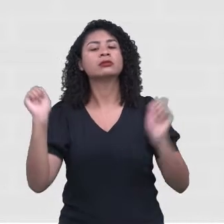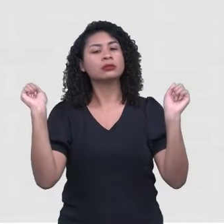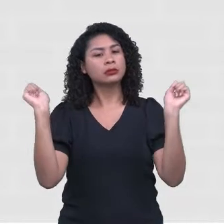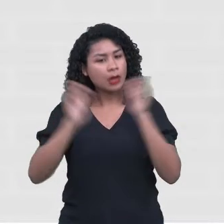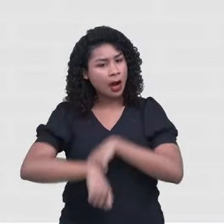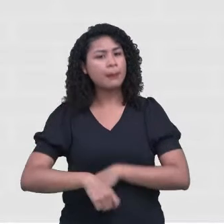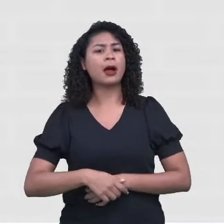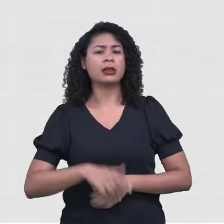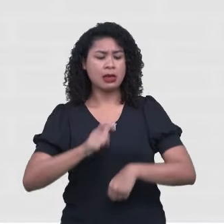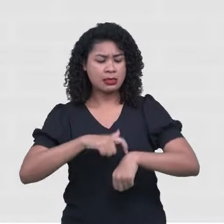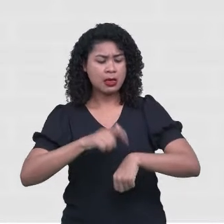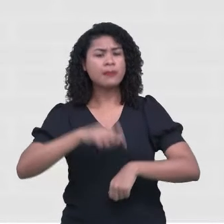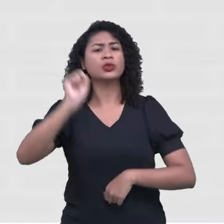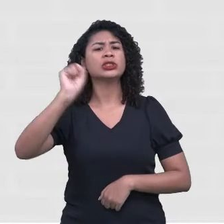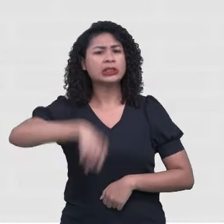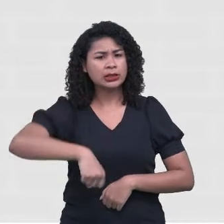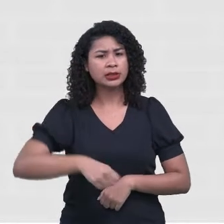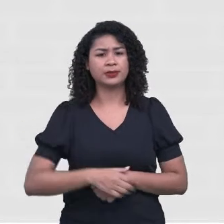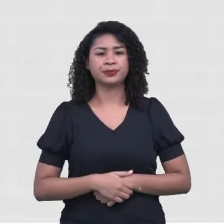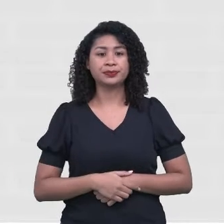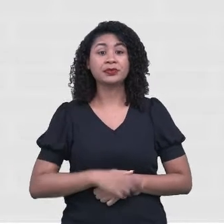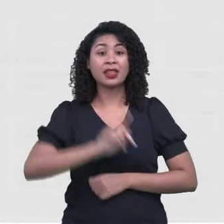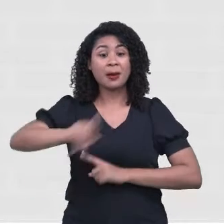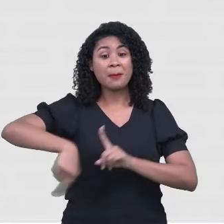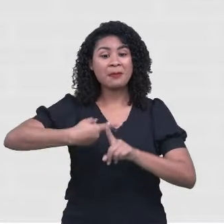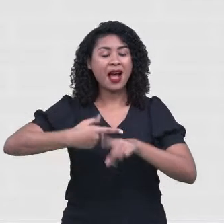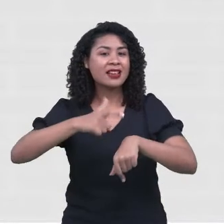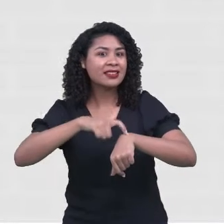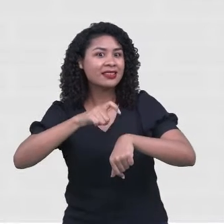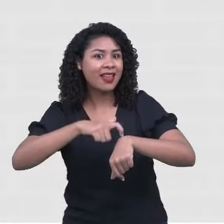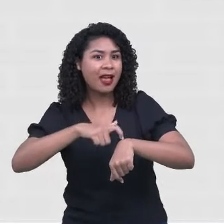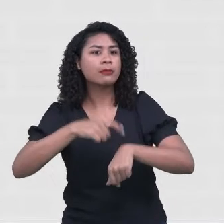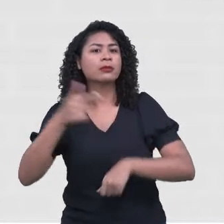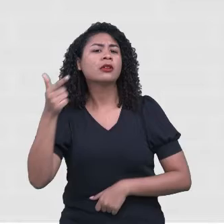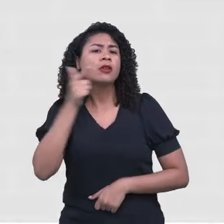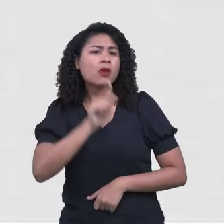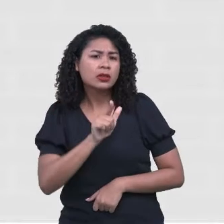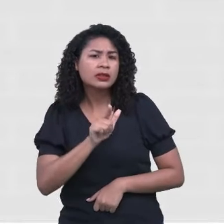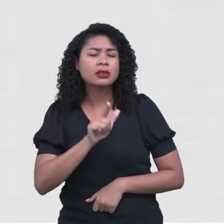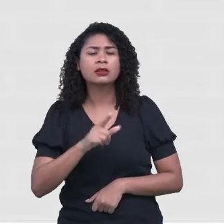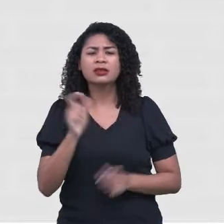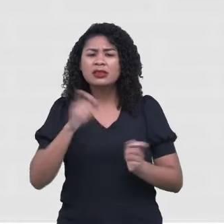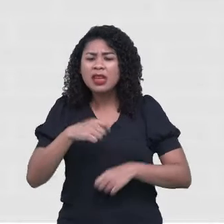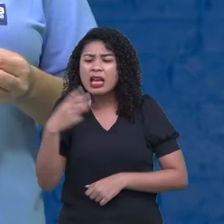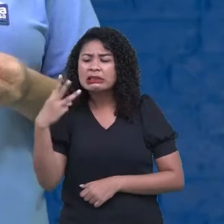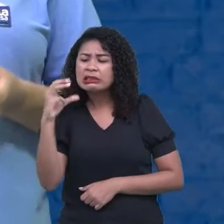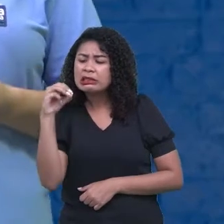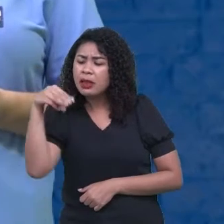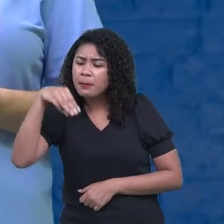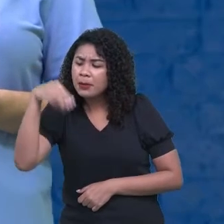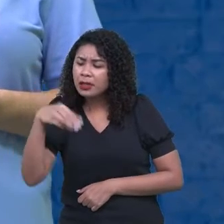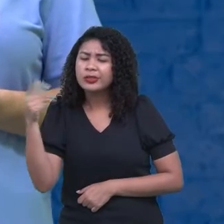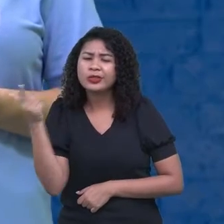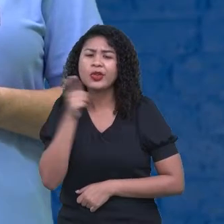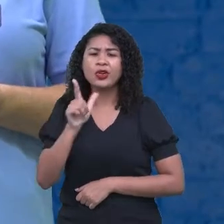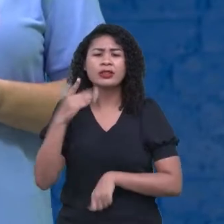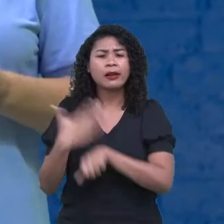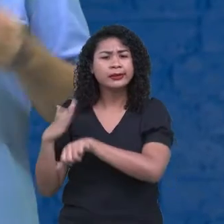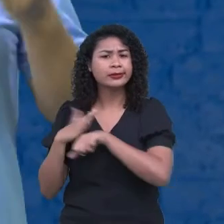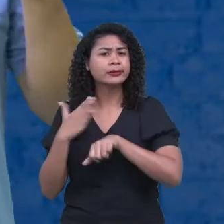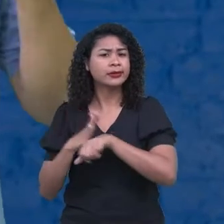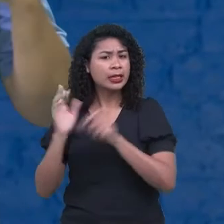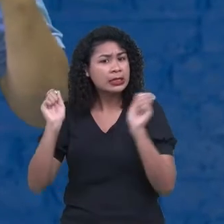O que que eu estou fazendo? Eu estou levando mais tempo, que eu não consigo tirar um pouquinho, uma hora, meia hora para fazer uma atividade física.